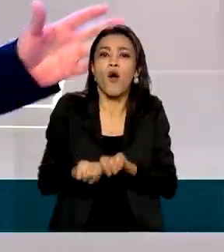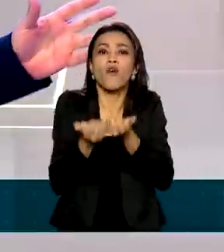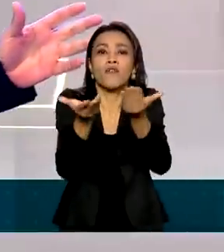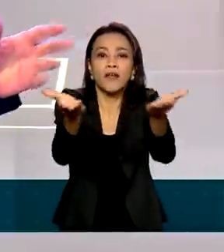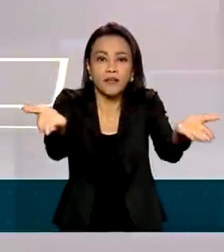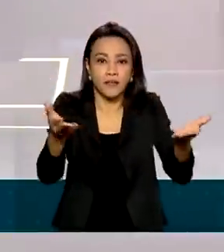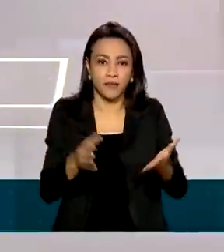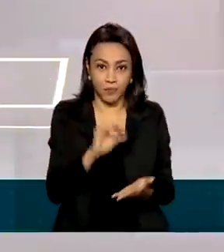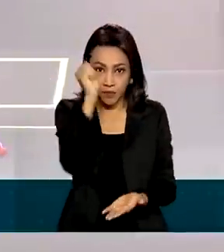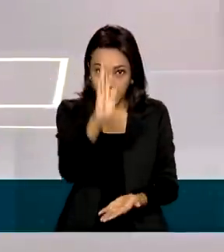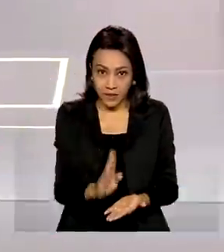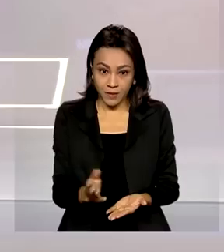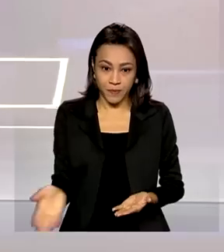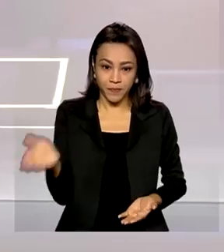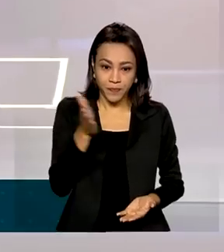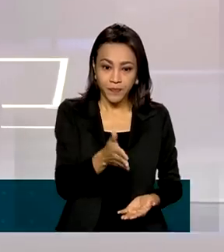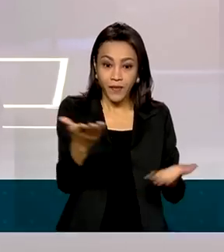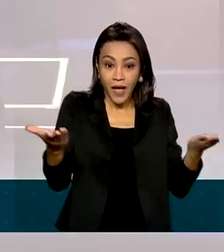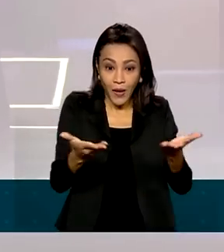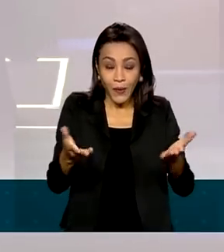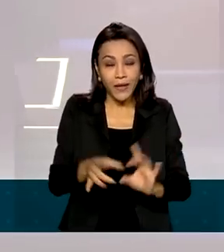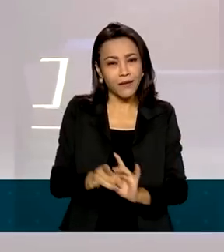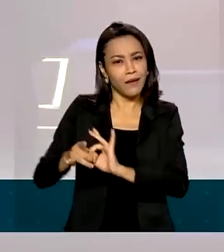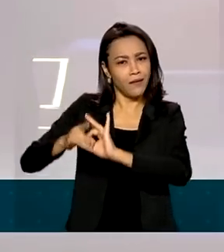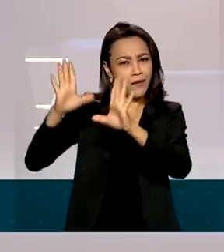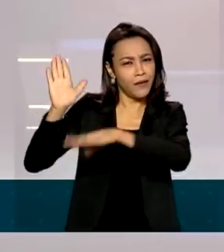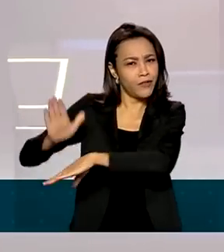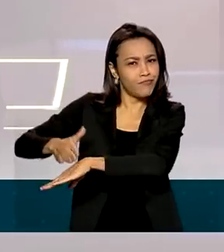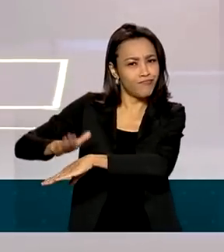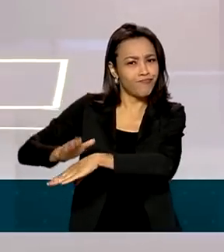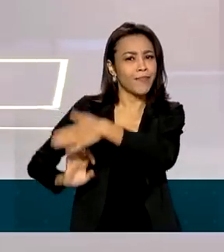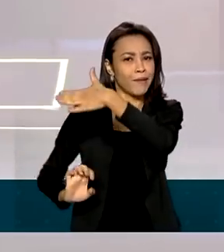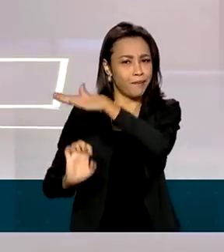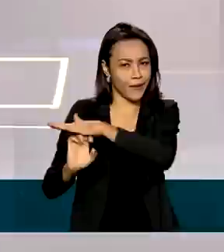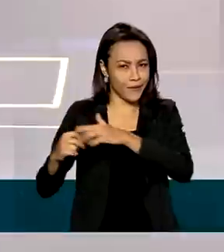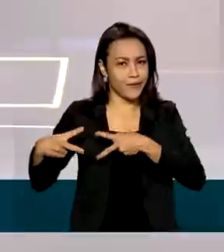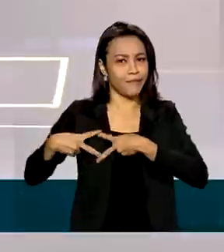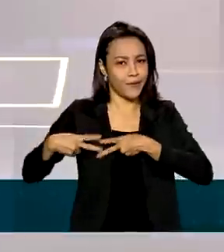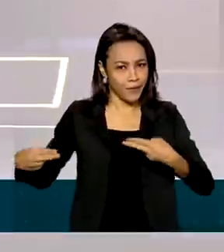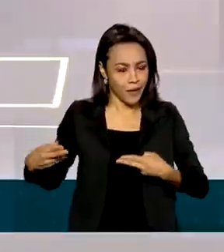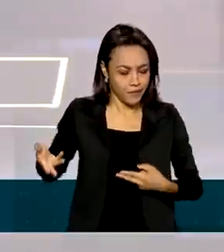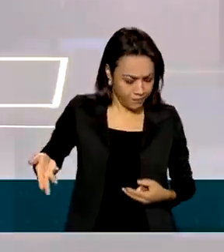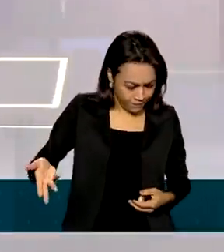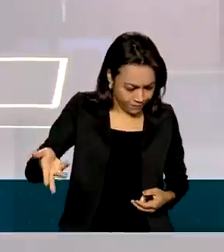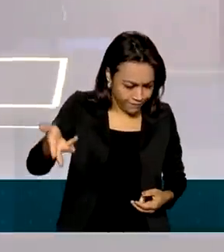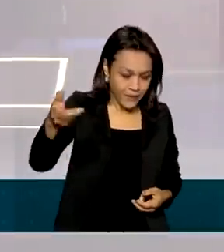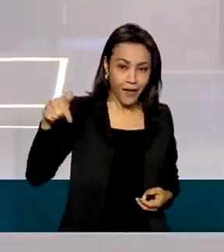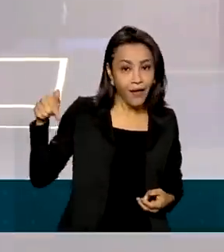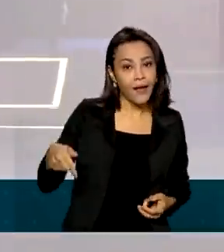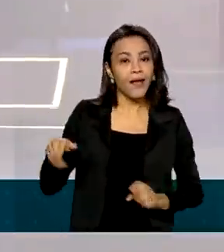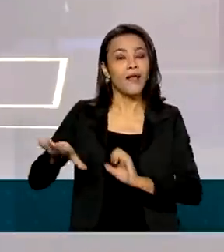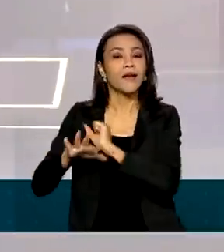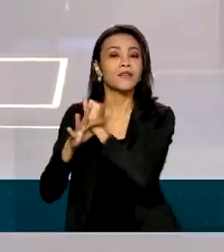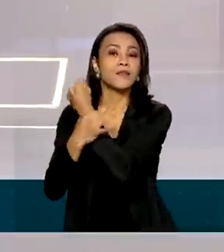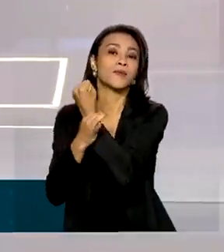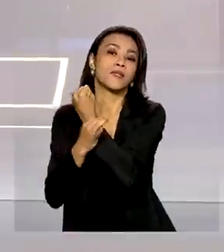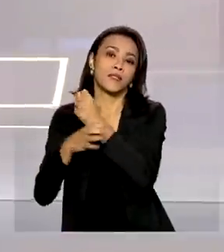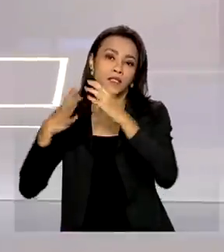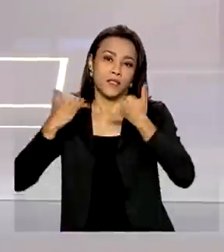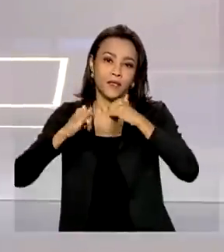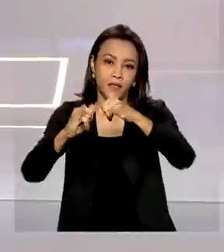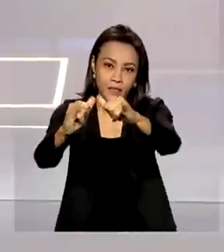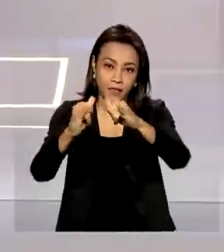Agora está livre, está capitalizada, vai seguir e ela é a garantia da segurança energética do Brasil